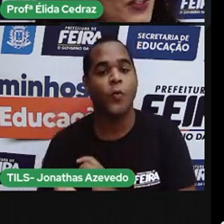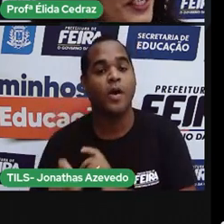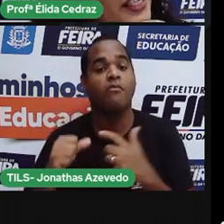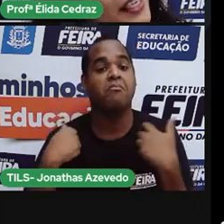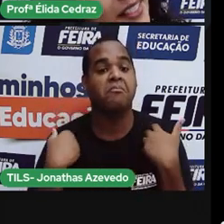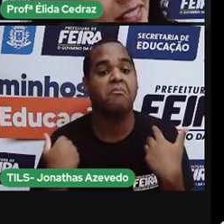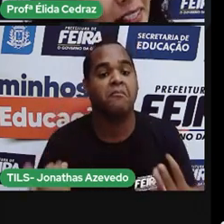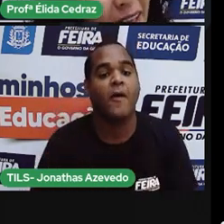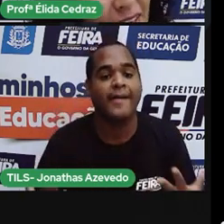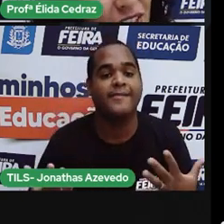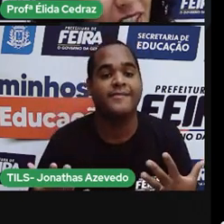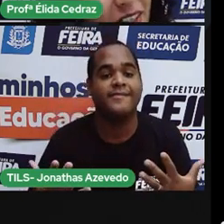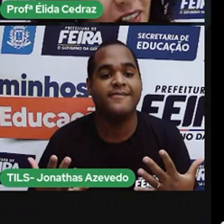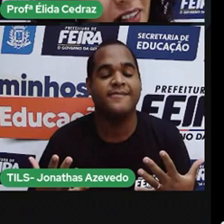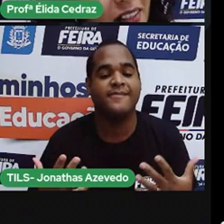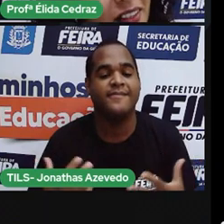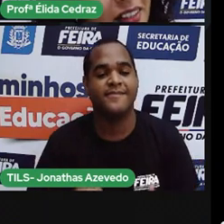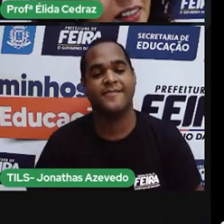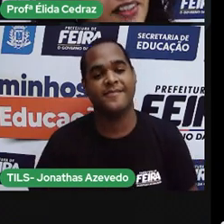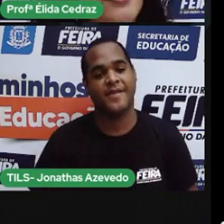tradição de que cidade?